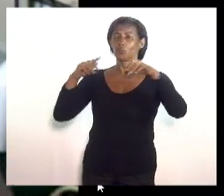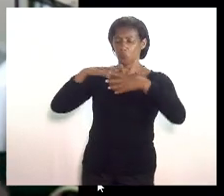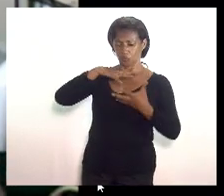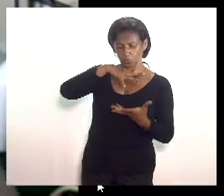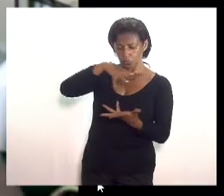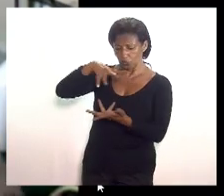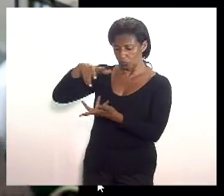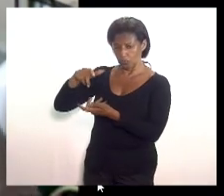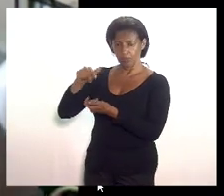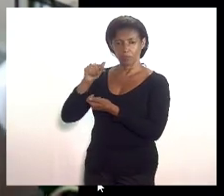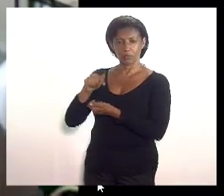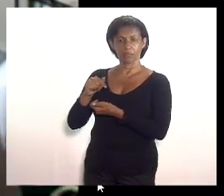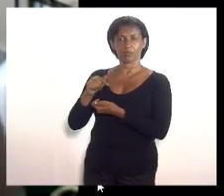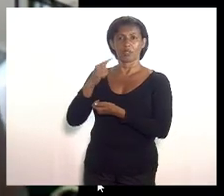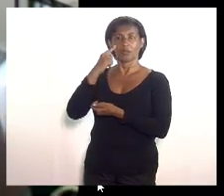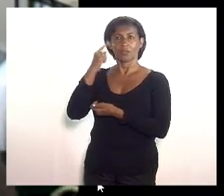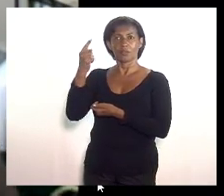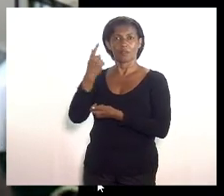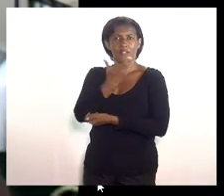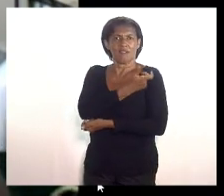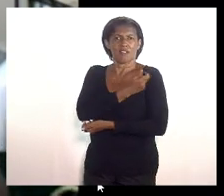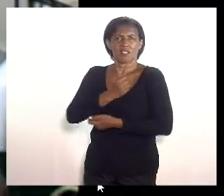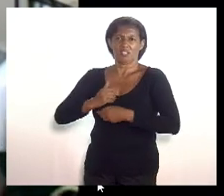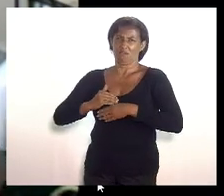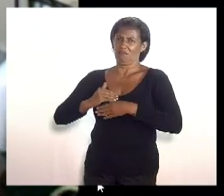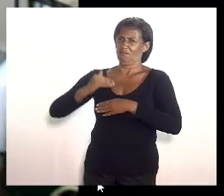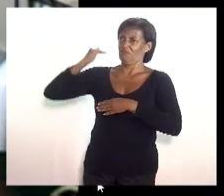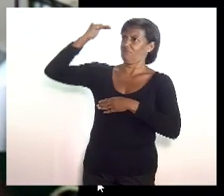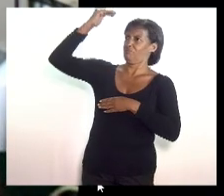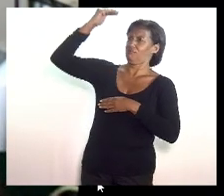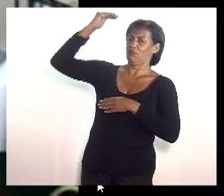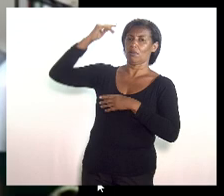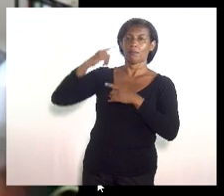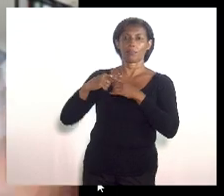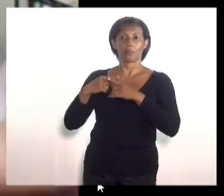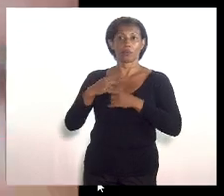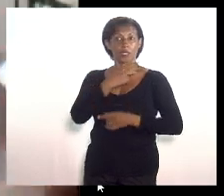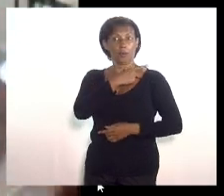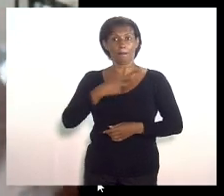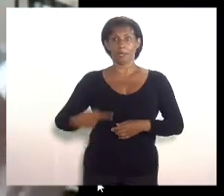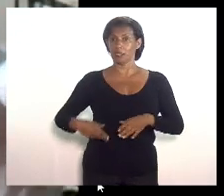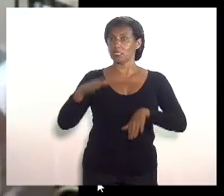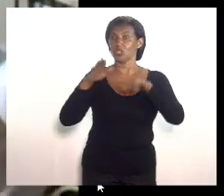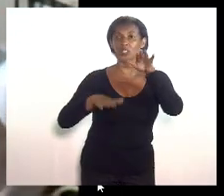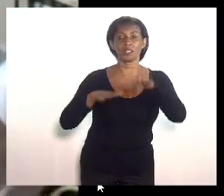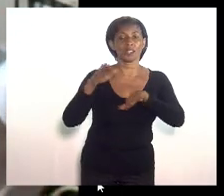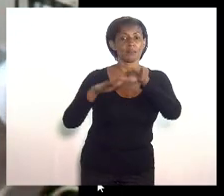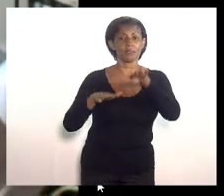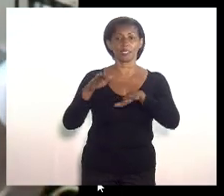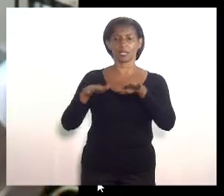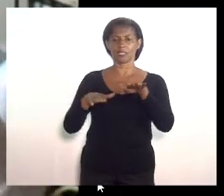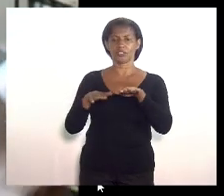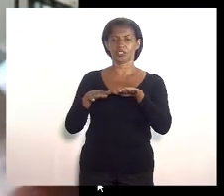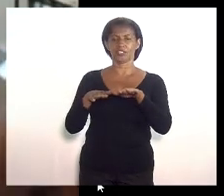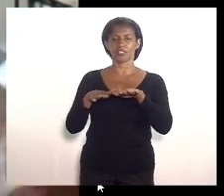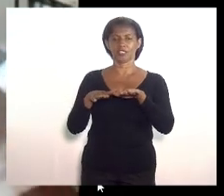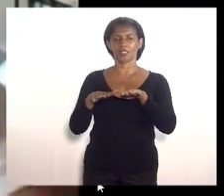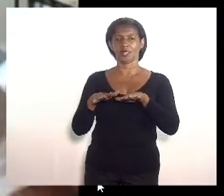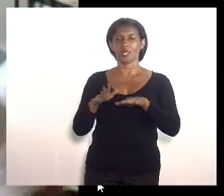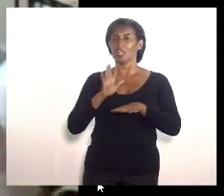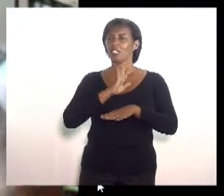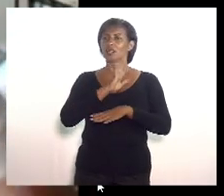que a gente vai ver que os níveis de vacinação já estão muito mais altos porque o presidente da república independente do espectro ideológico não